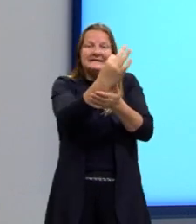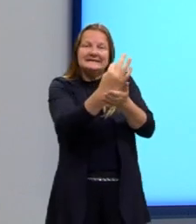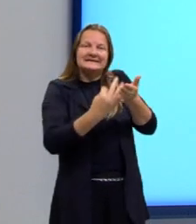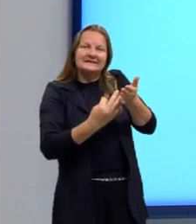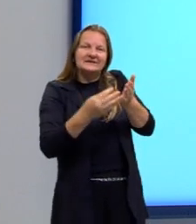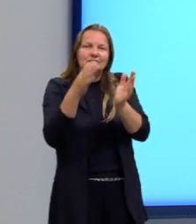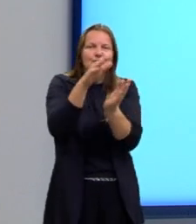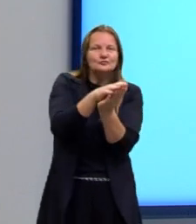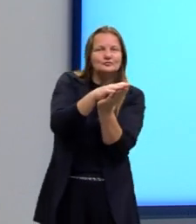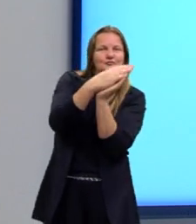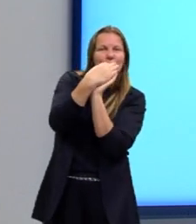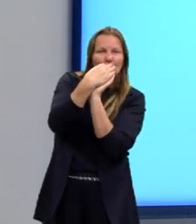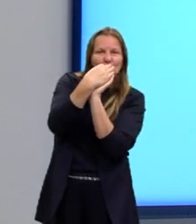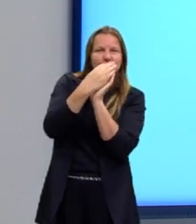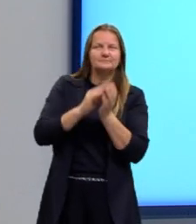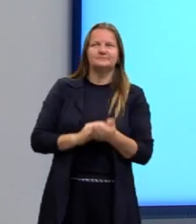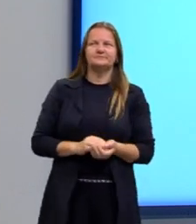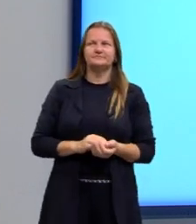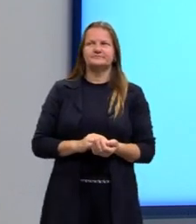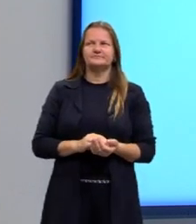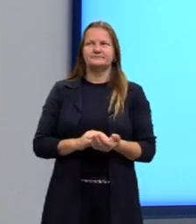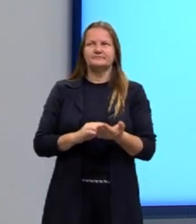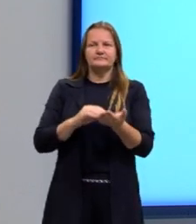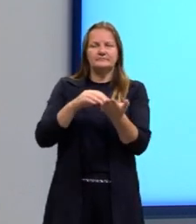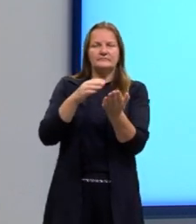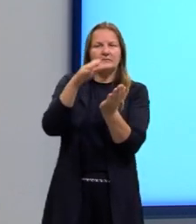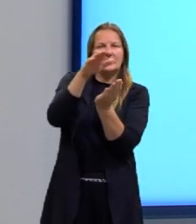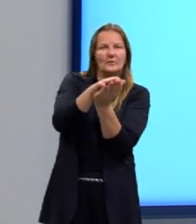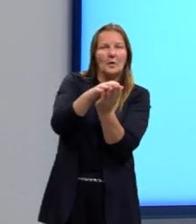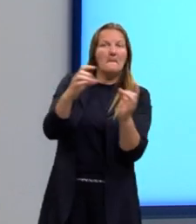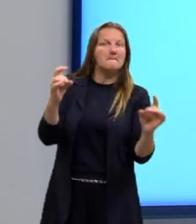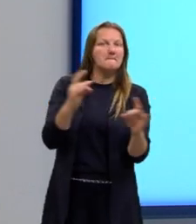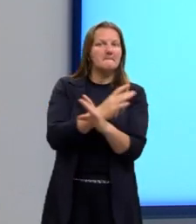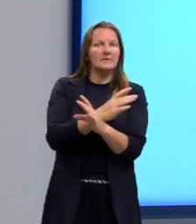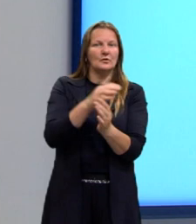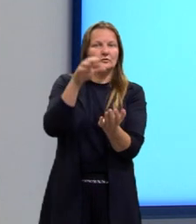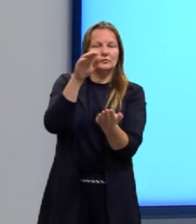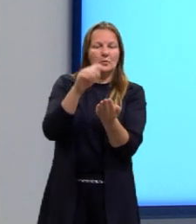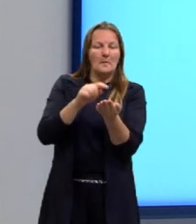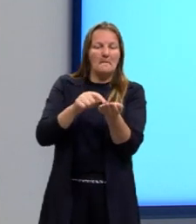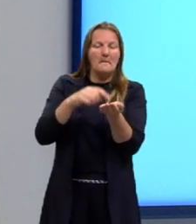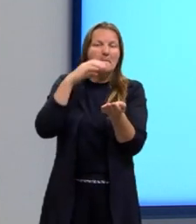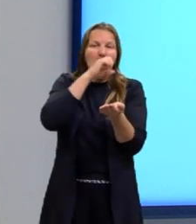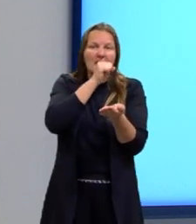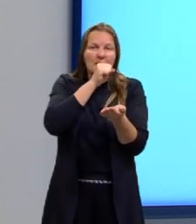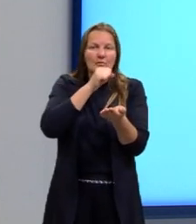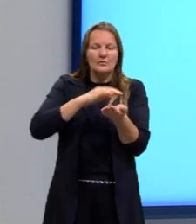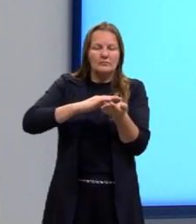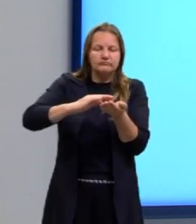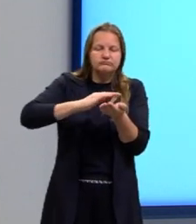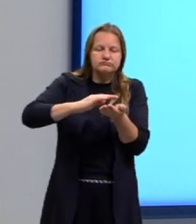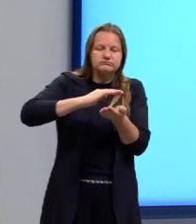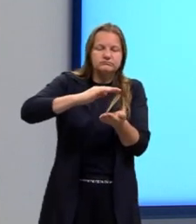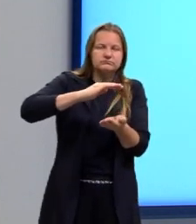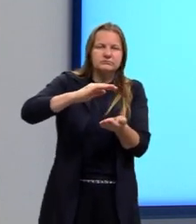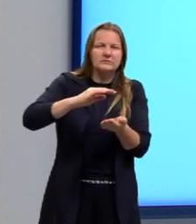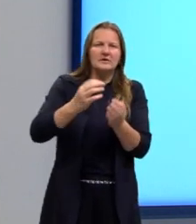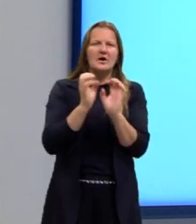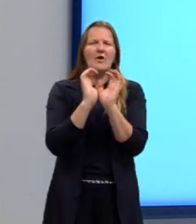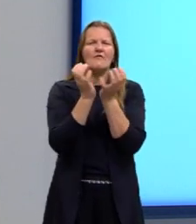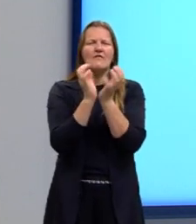tem aqui o Sanduíche que ele está fechadinho, né? O pãozinho em cima, o recheio, tem ali alface,